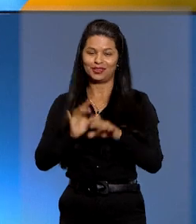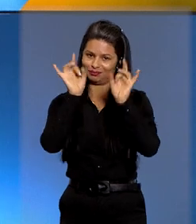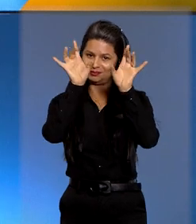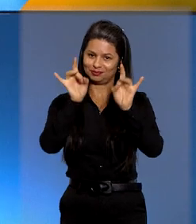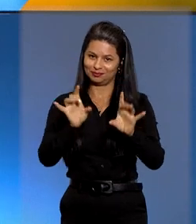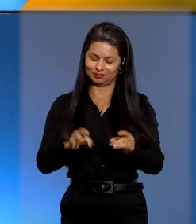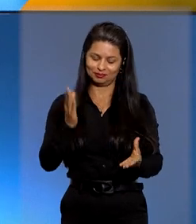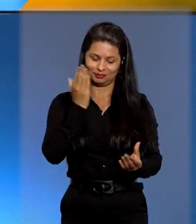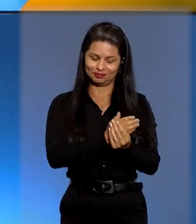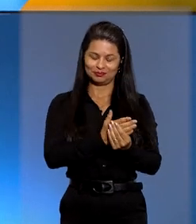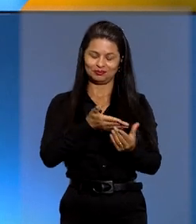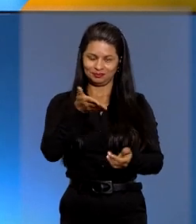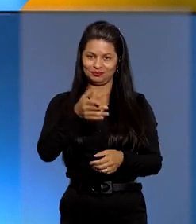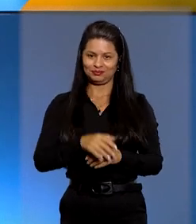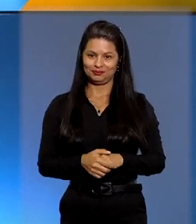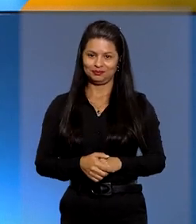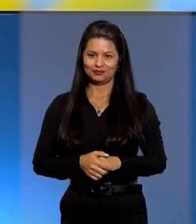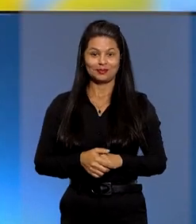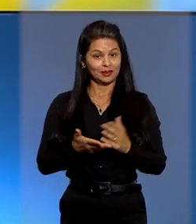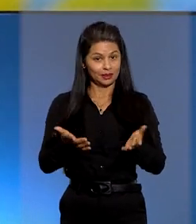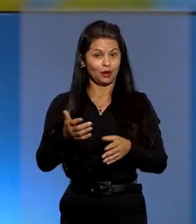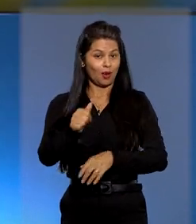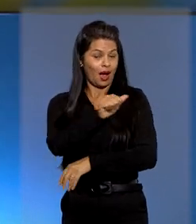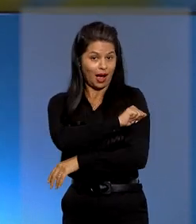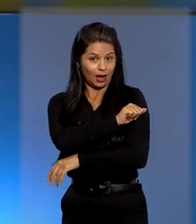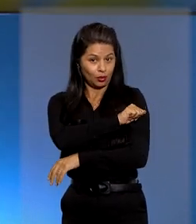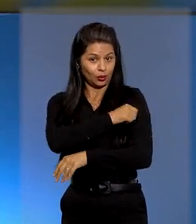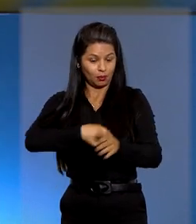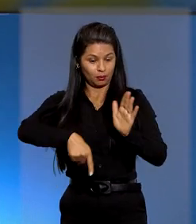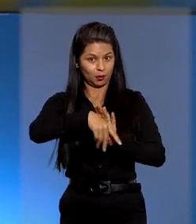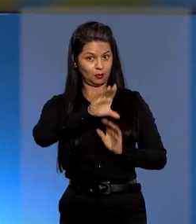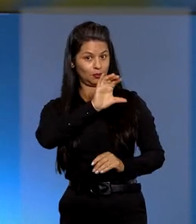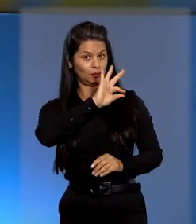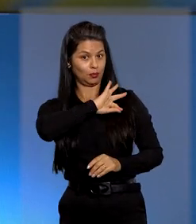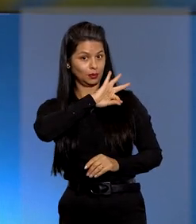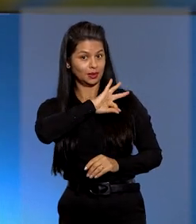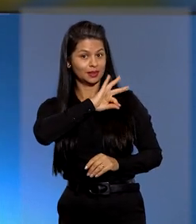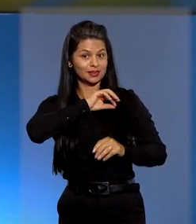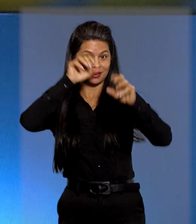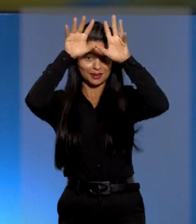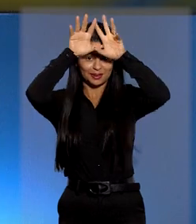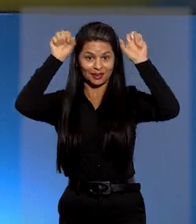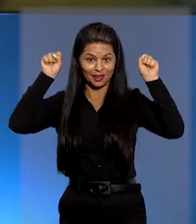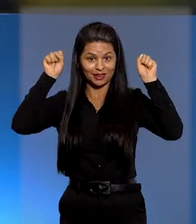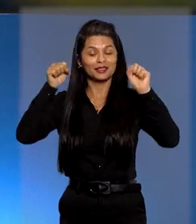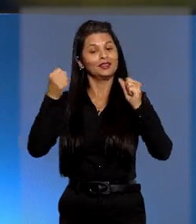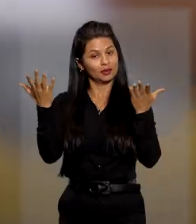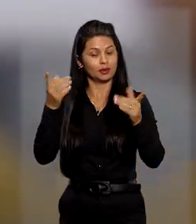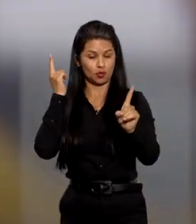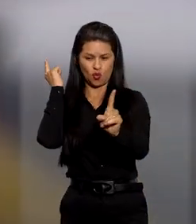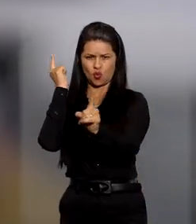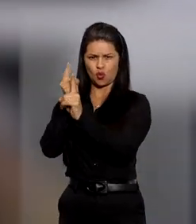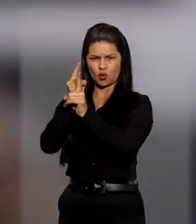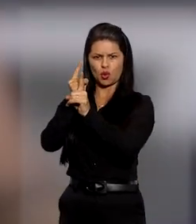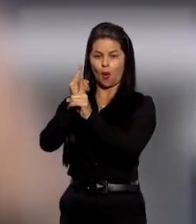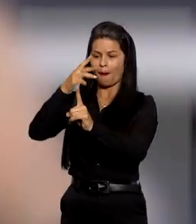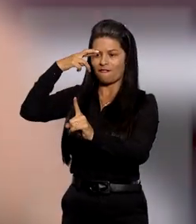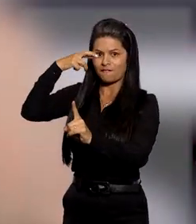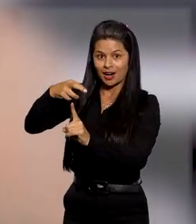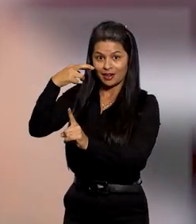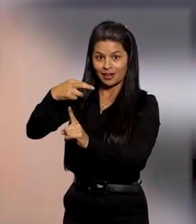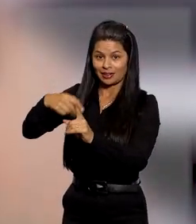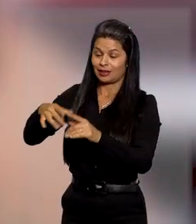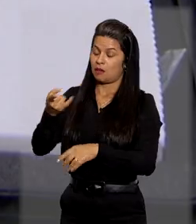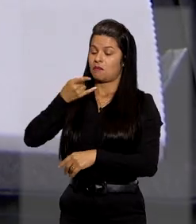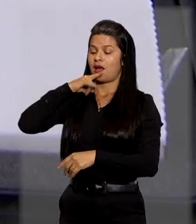caso com a repórter Marina Campos. A aluna, combatente da Polícia Militar do Acre, foi flagrada dirigindo alcoolizada por